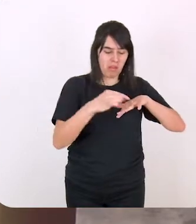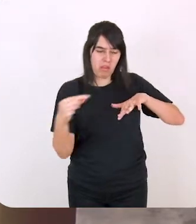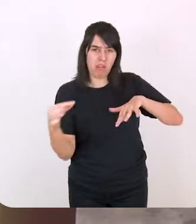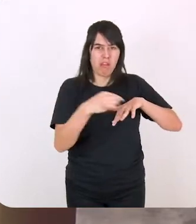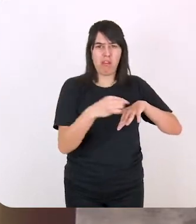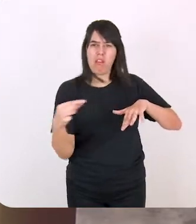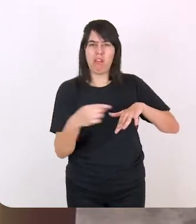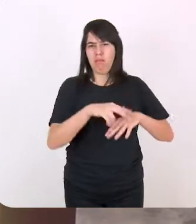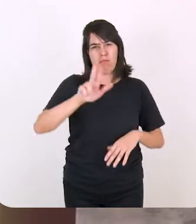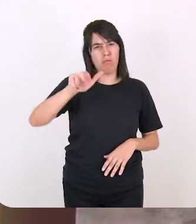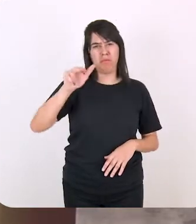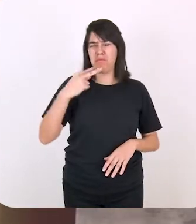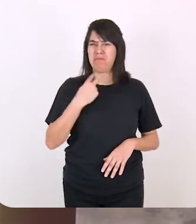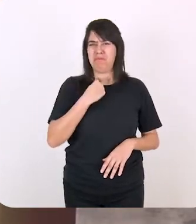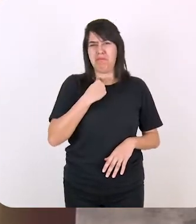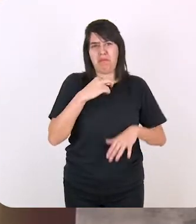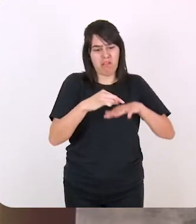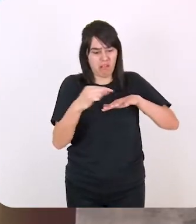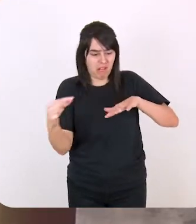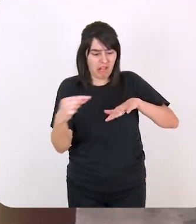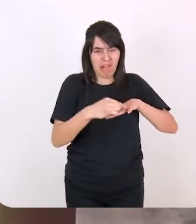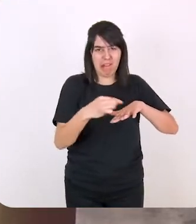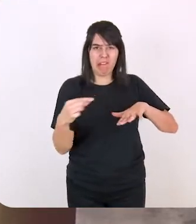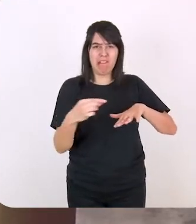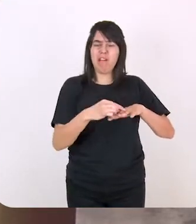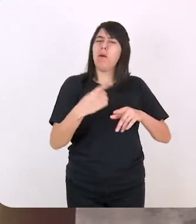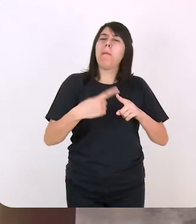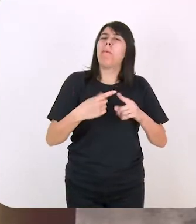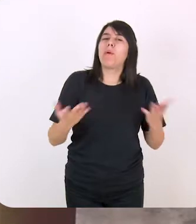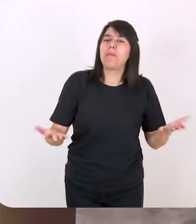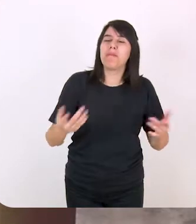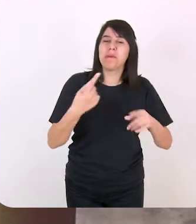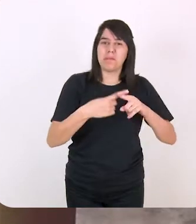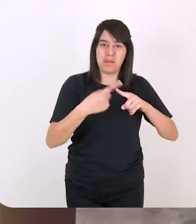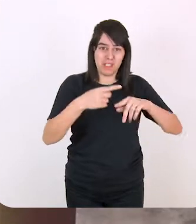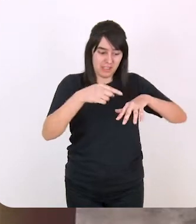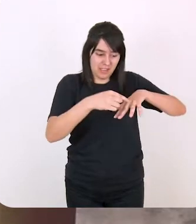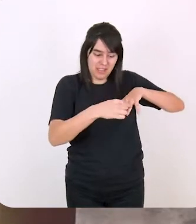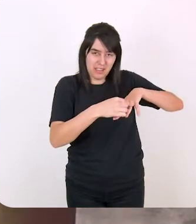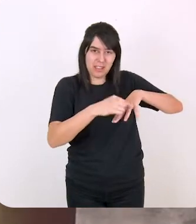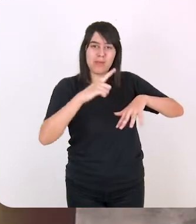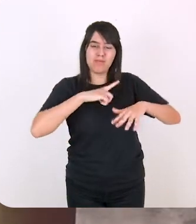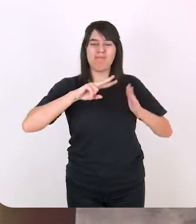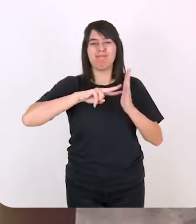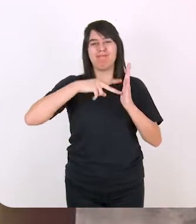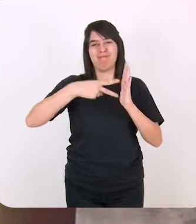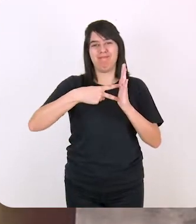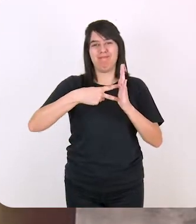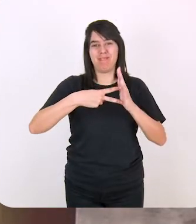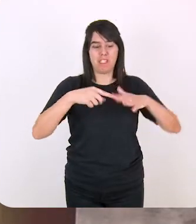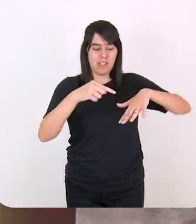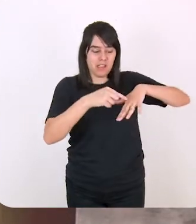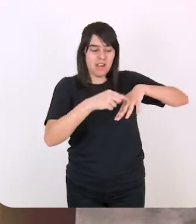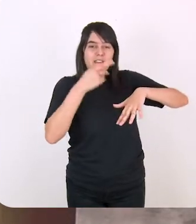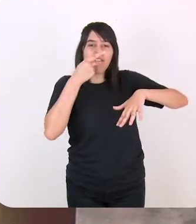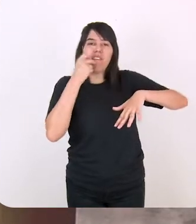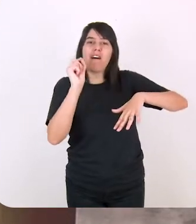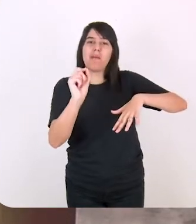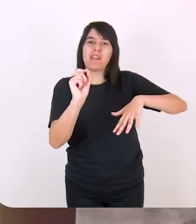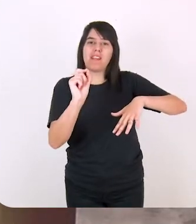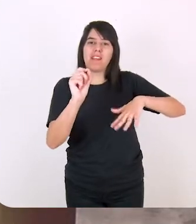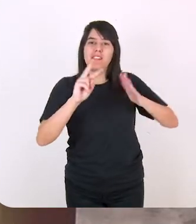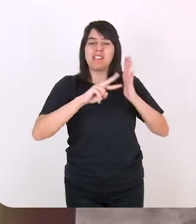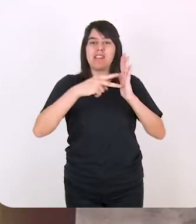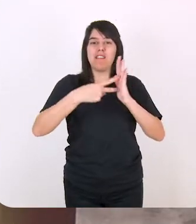difícil sair do meu dedo e também não é pra ficar tirando toda vez. Sabe por quê? Porque ele tem um significado. Esse anel aqui, ele vai